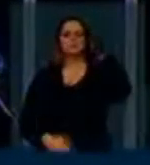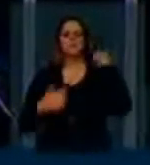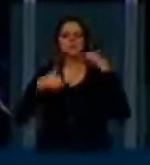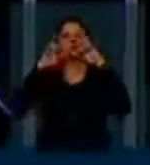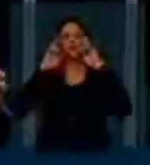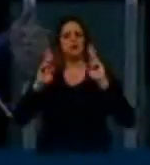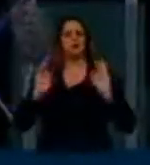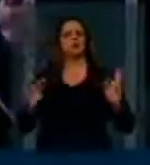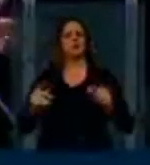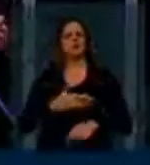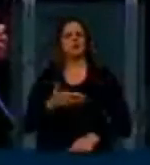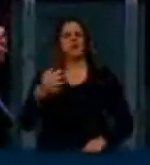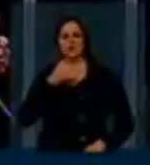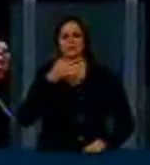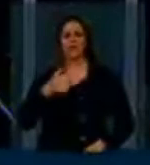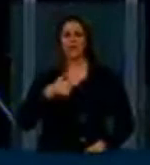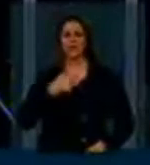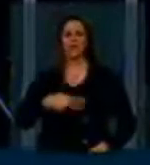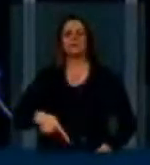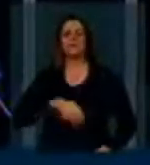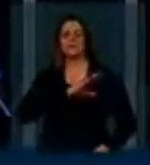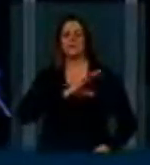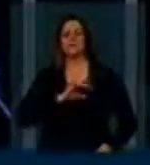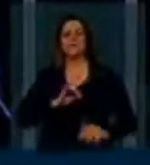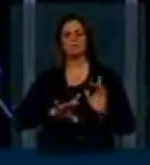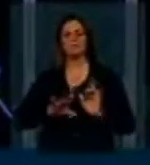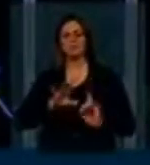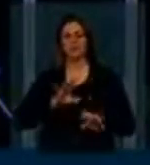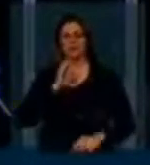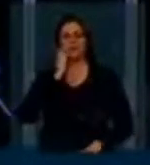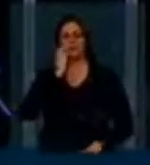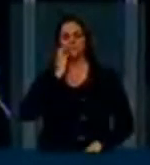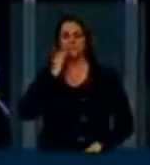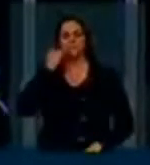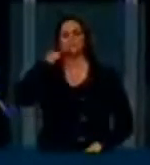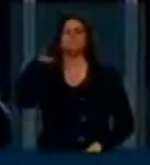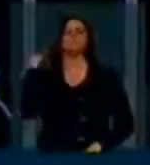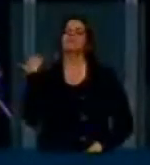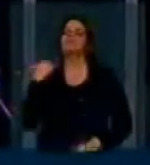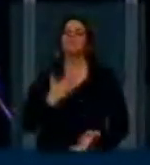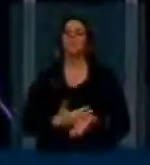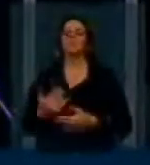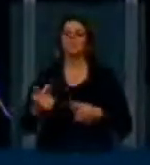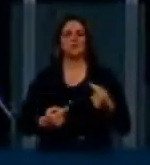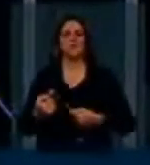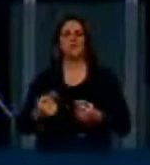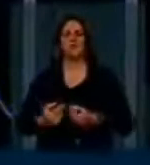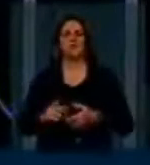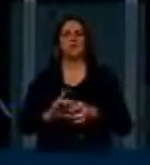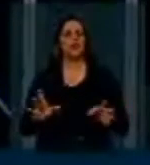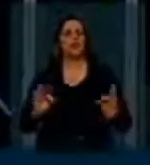posições, aliás, como presidente da comissão especial, nós, inicialmente, abrimos o debate para todos os